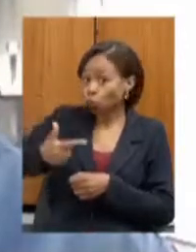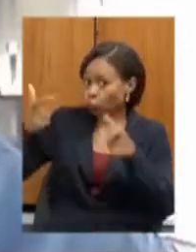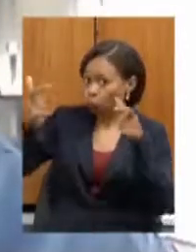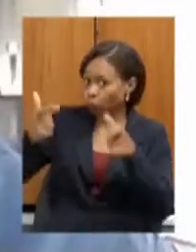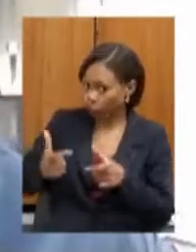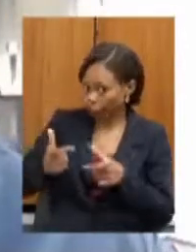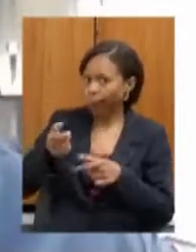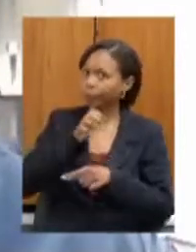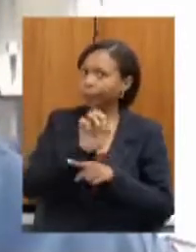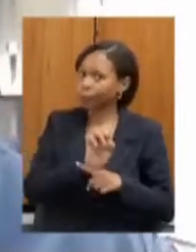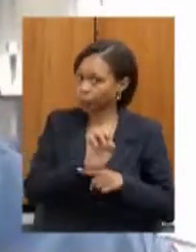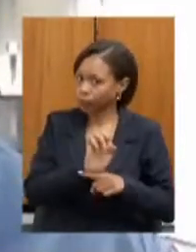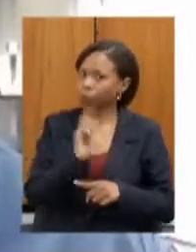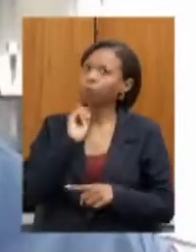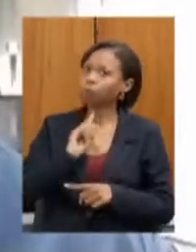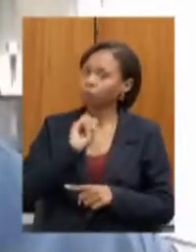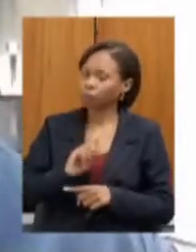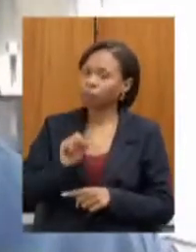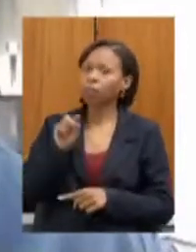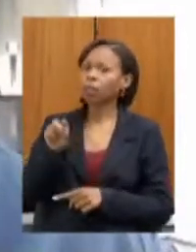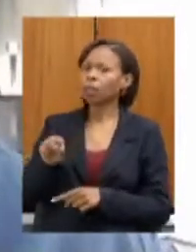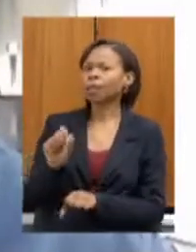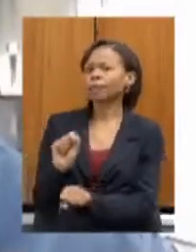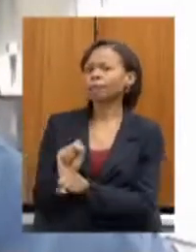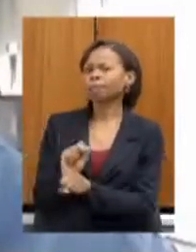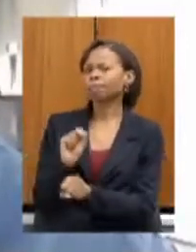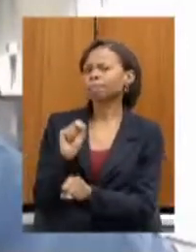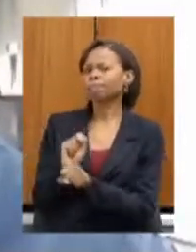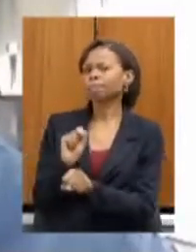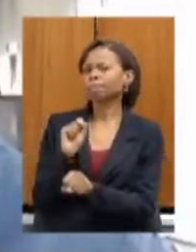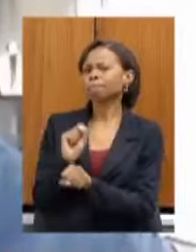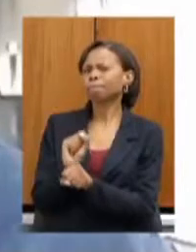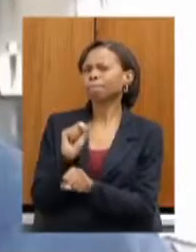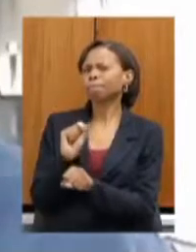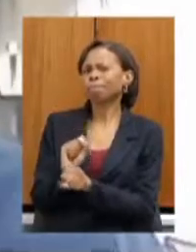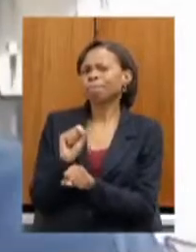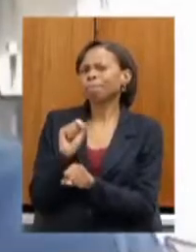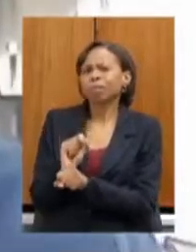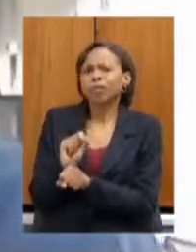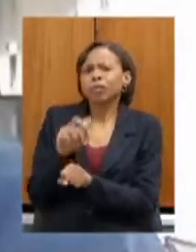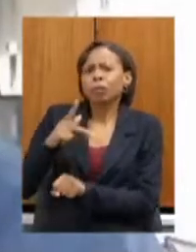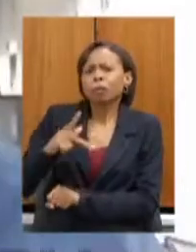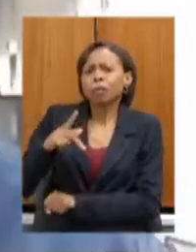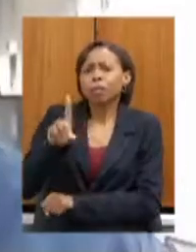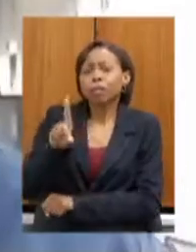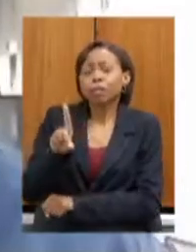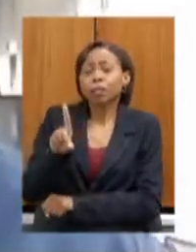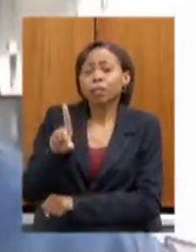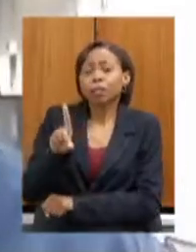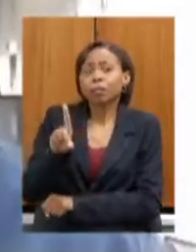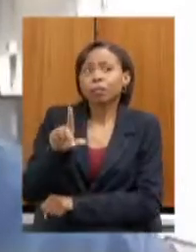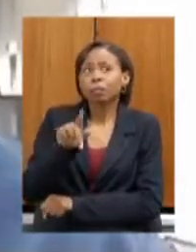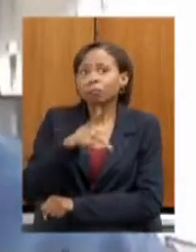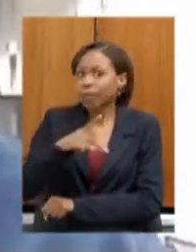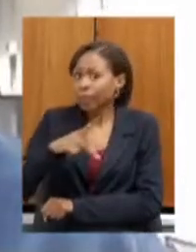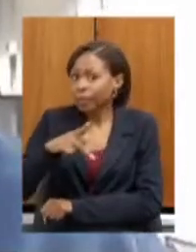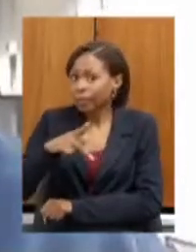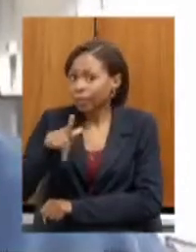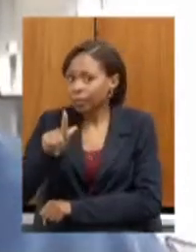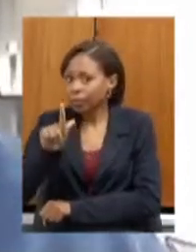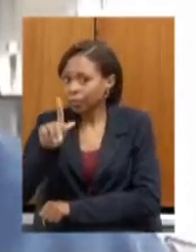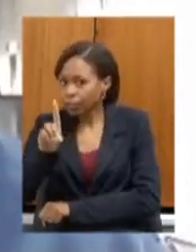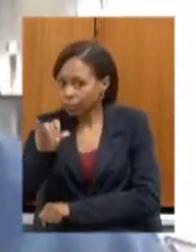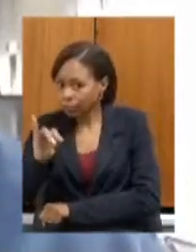ansiosamente pela aprovação do PDDI na Assembleia Legislativa que vai